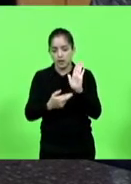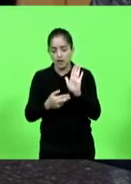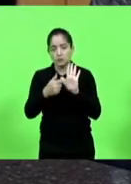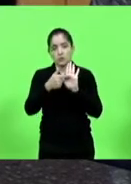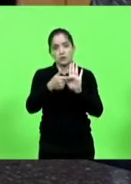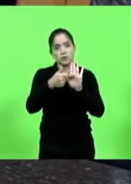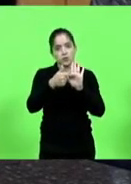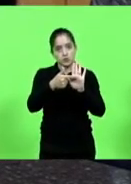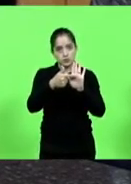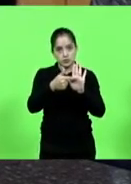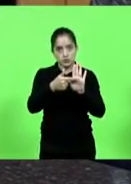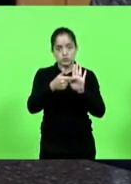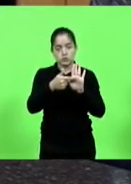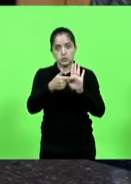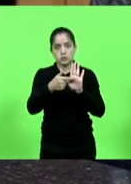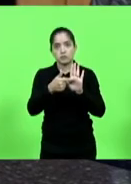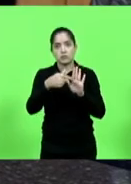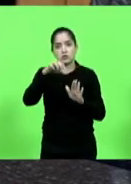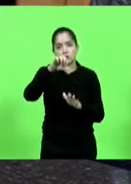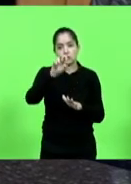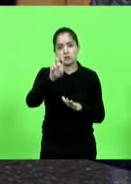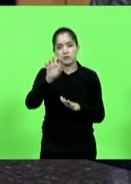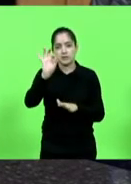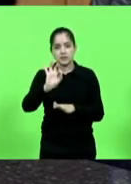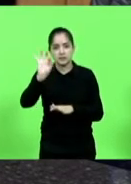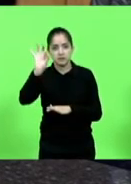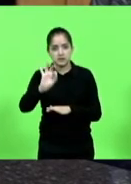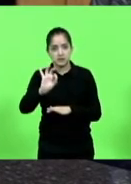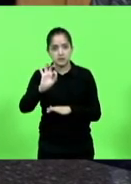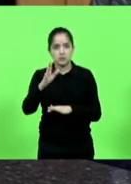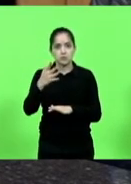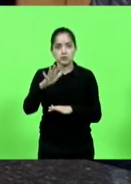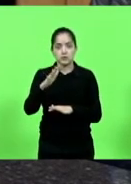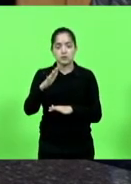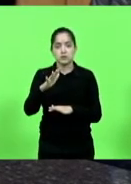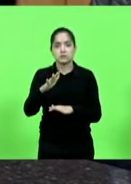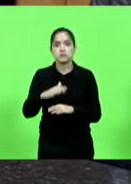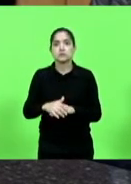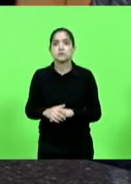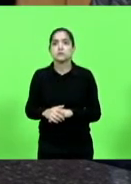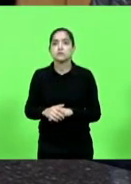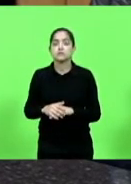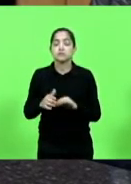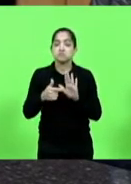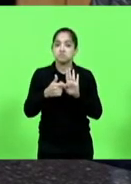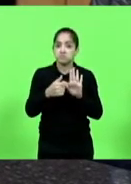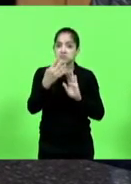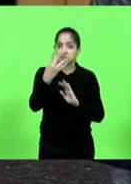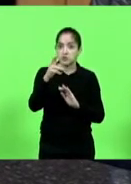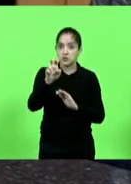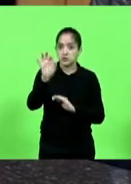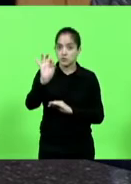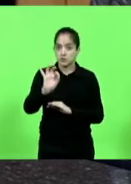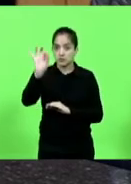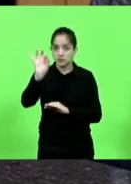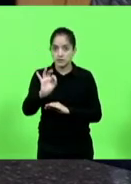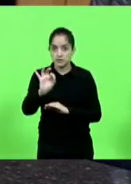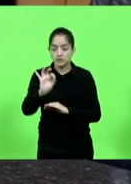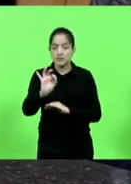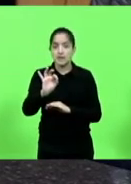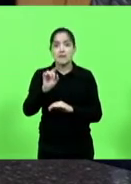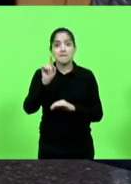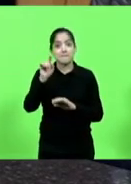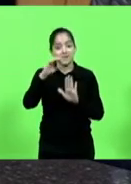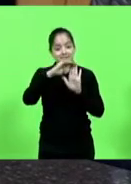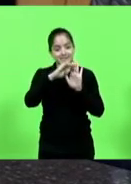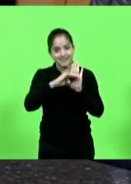apresentar aí 95 96% na média indicava 45 leitos vagos mas lá na lista